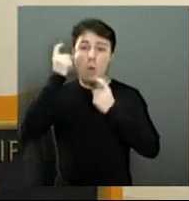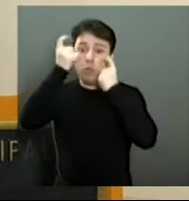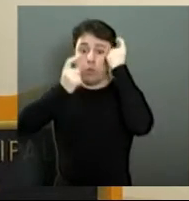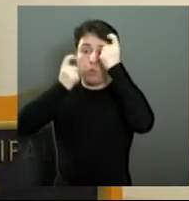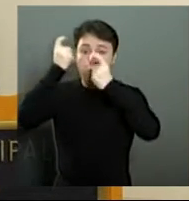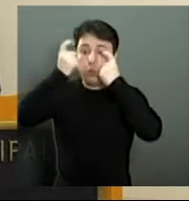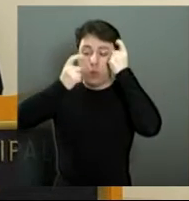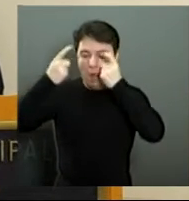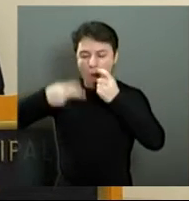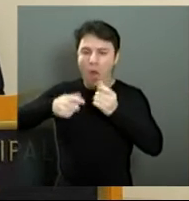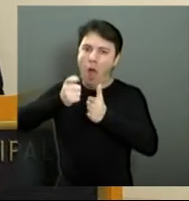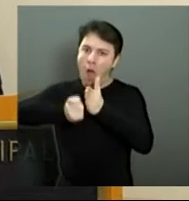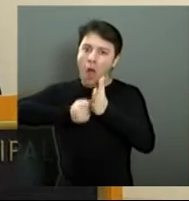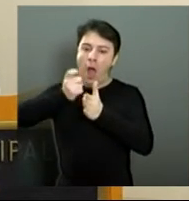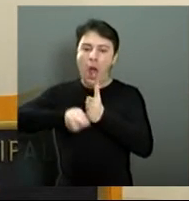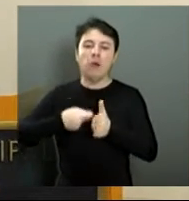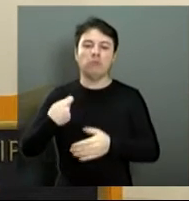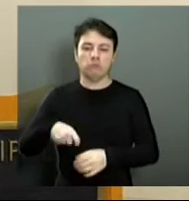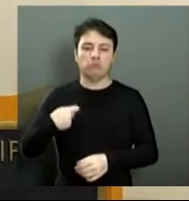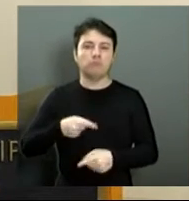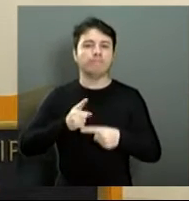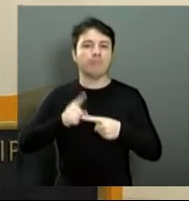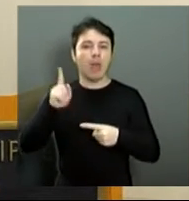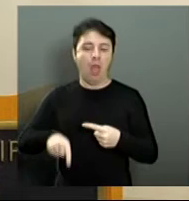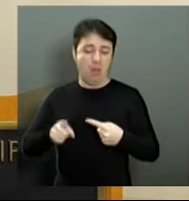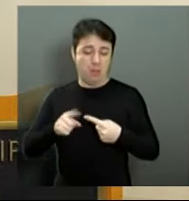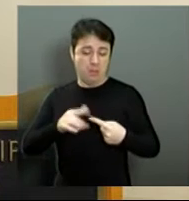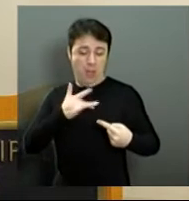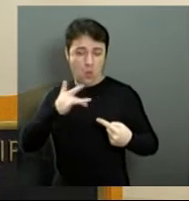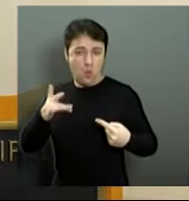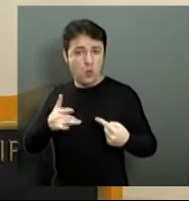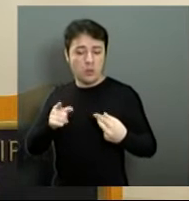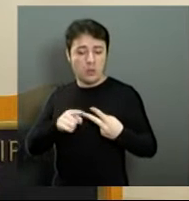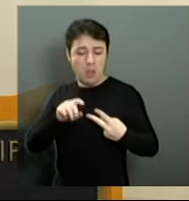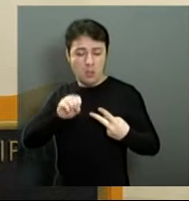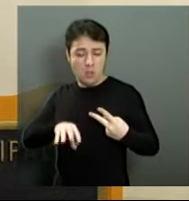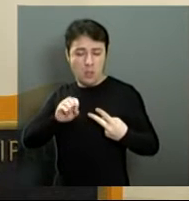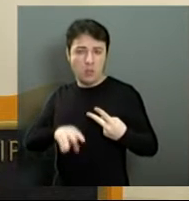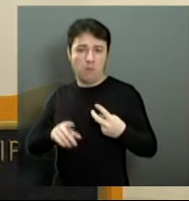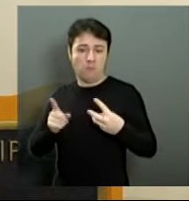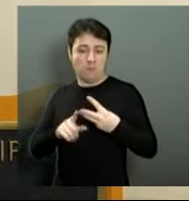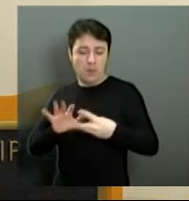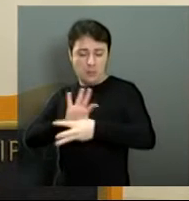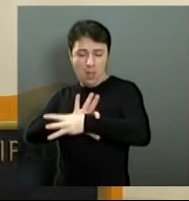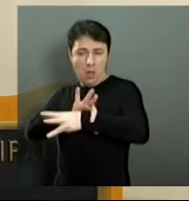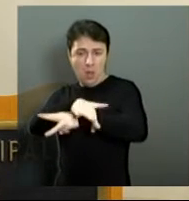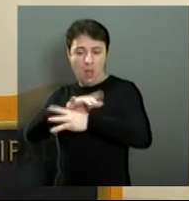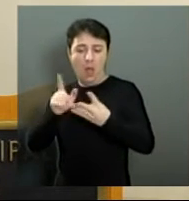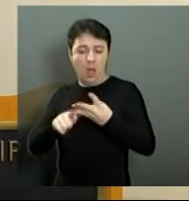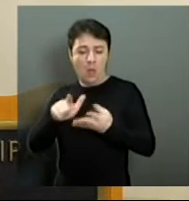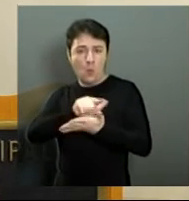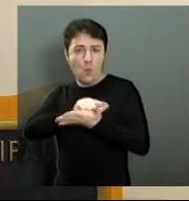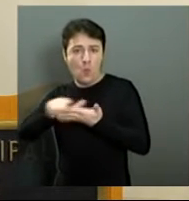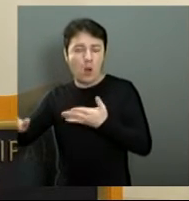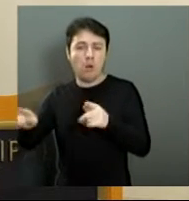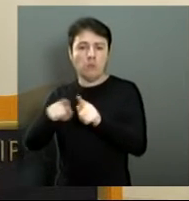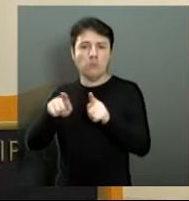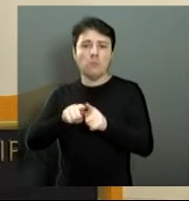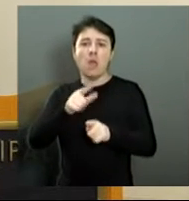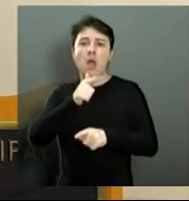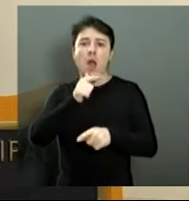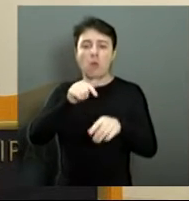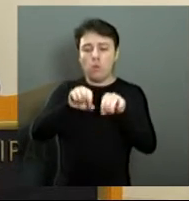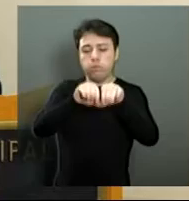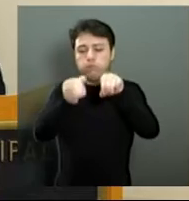os serviços essenciais do nosso município, que é saúde, educação, segurança, limpeza pública, saneamento básico, aqui nós